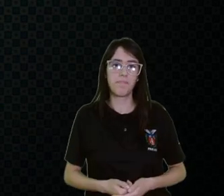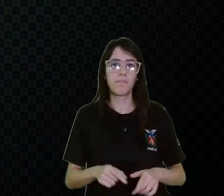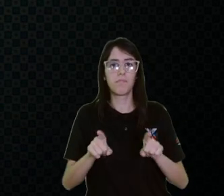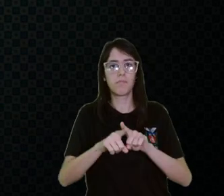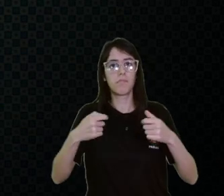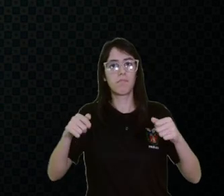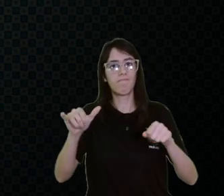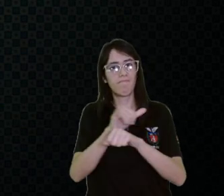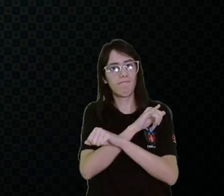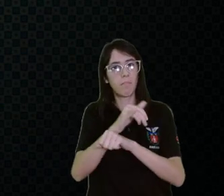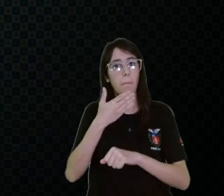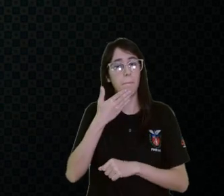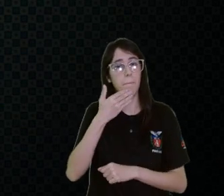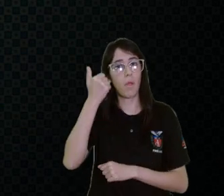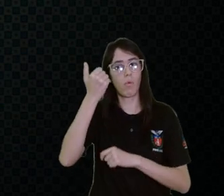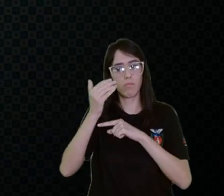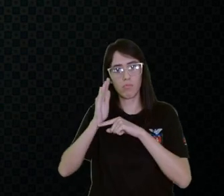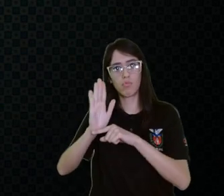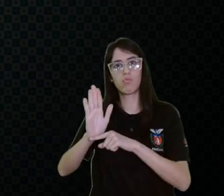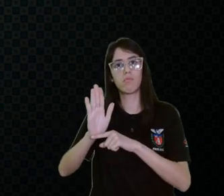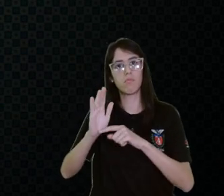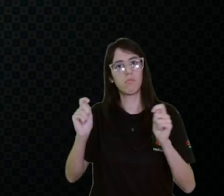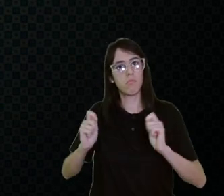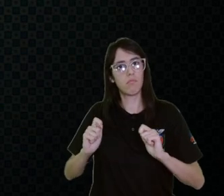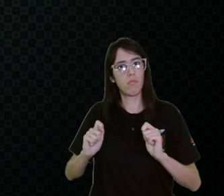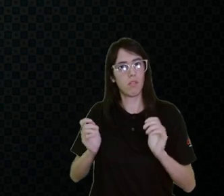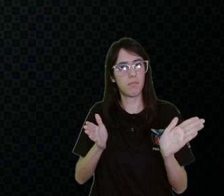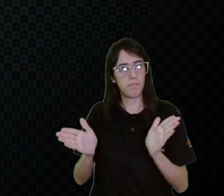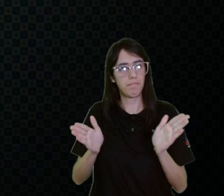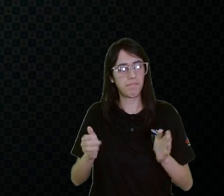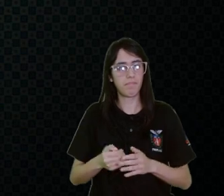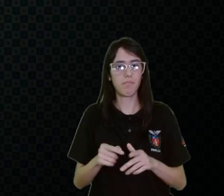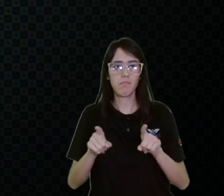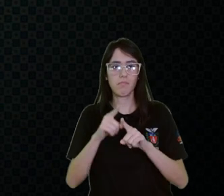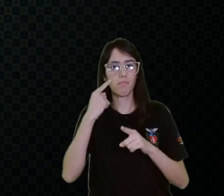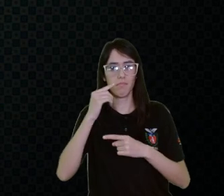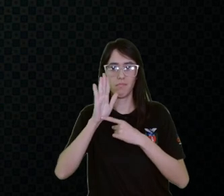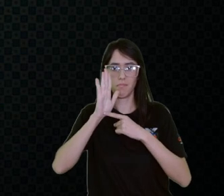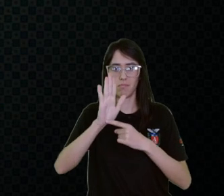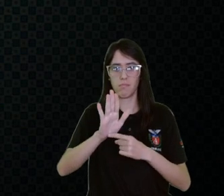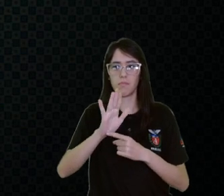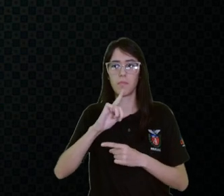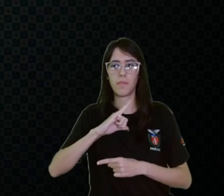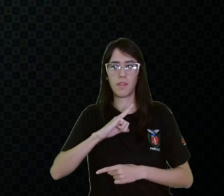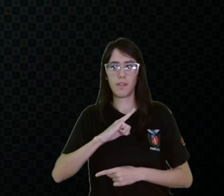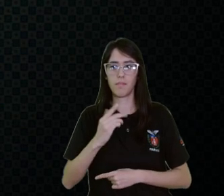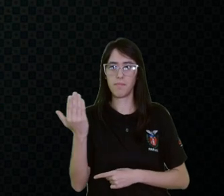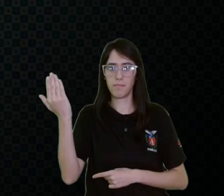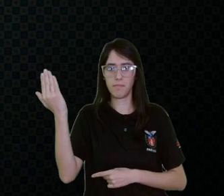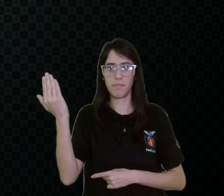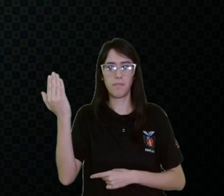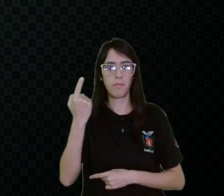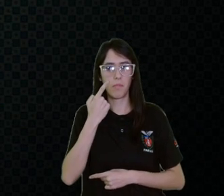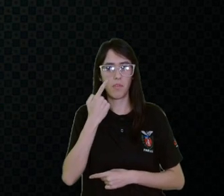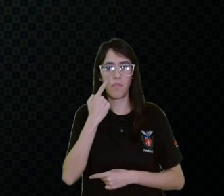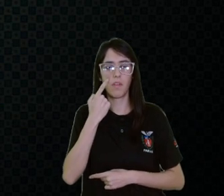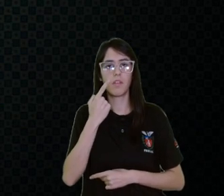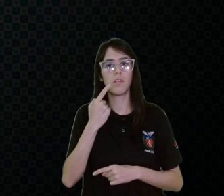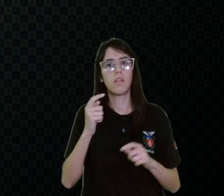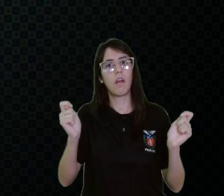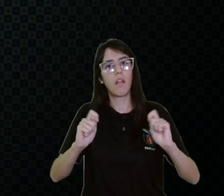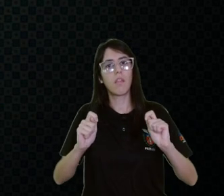Melhorar esse sistema de informação. Aqui, a gente trouxe algumas questões aqui. A questão da